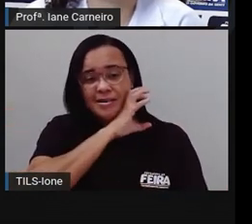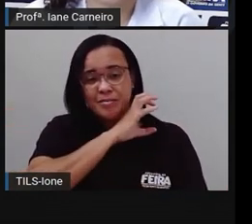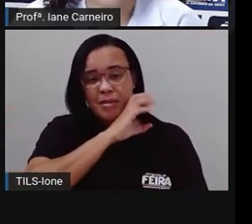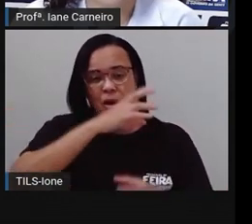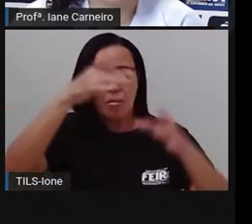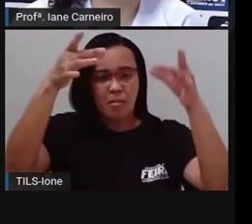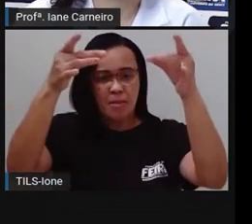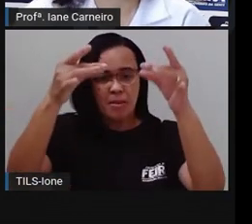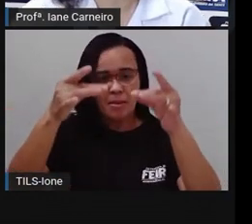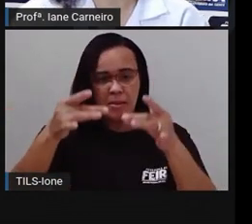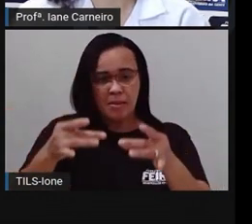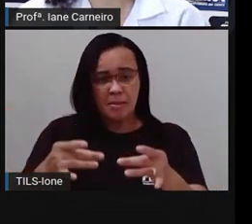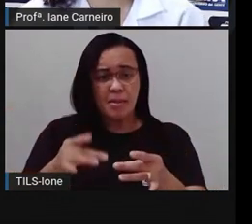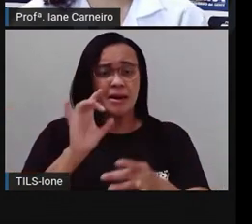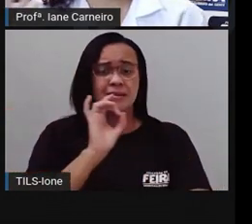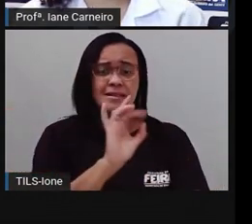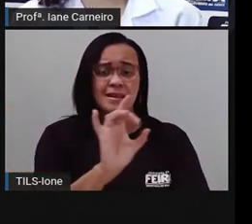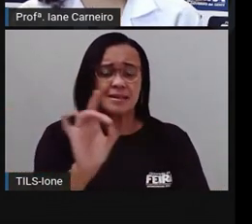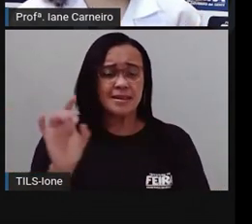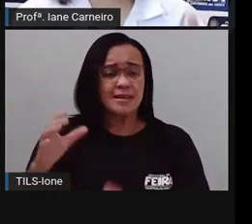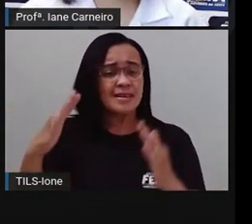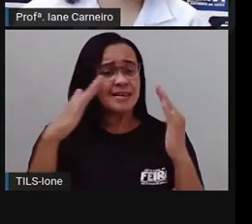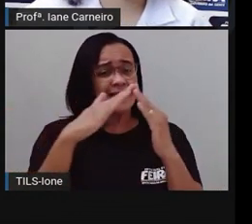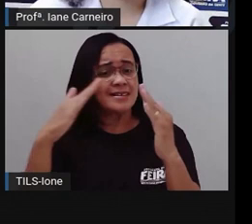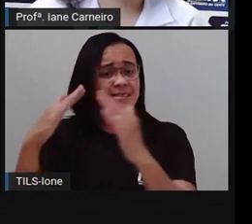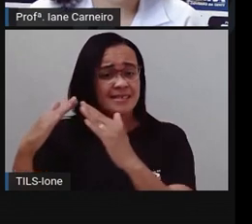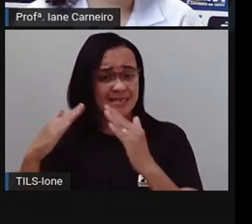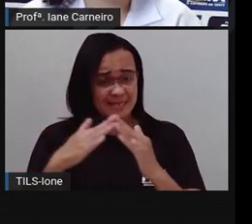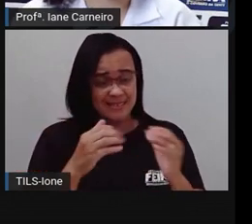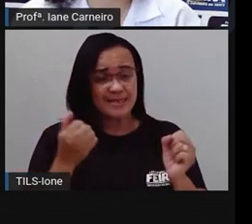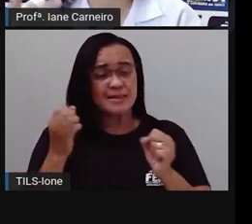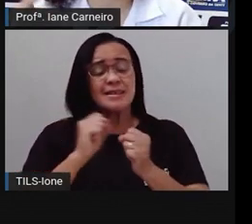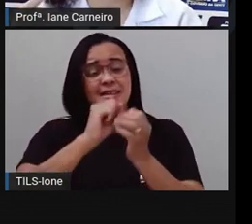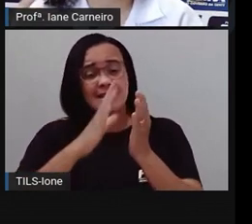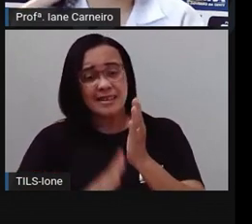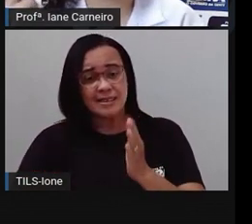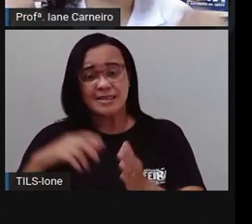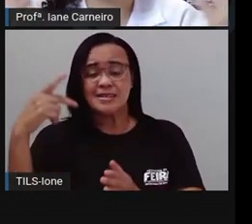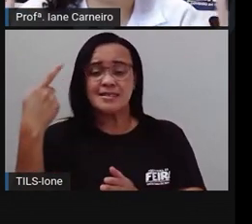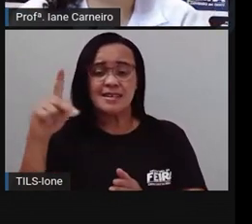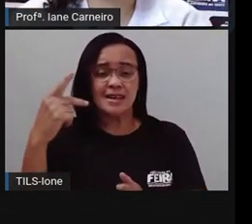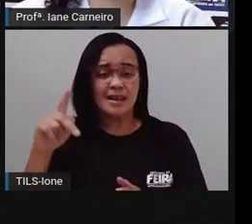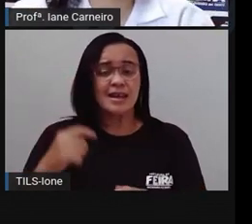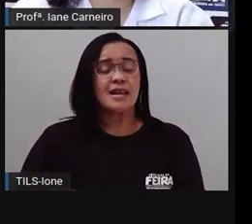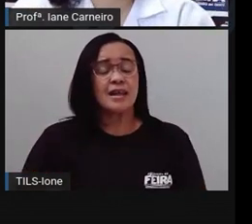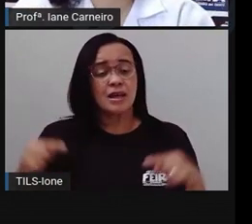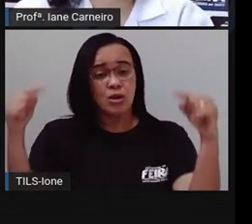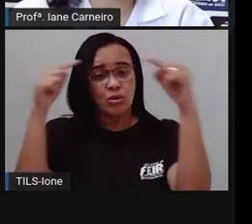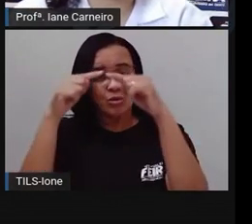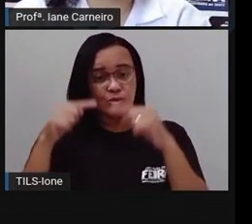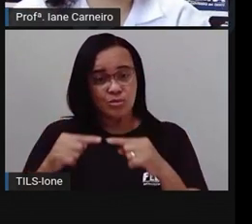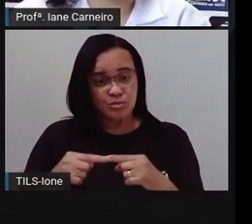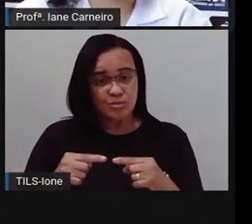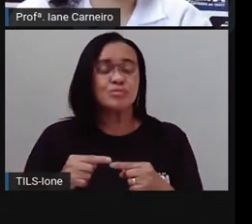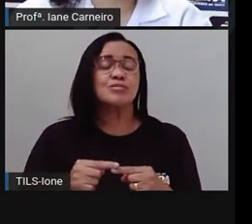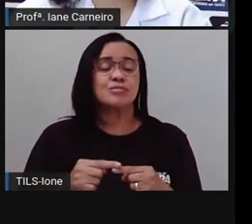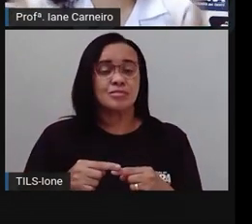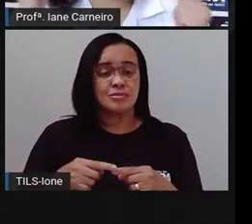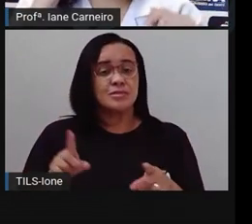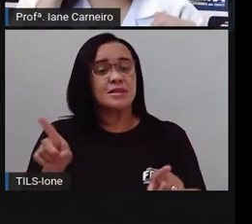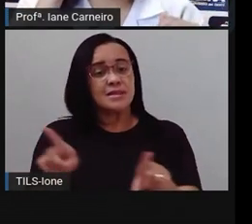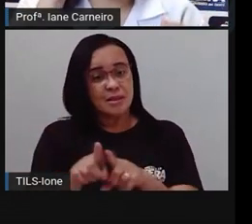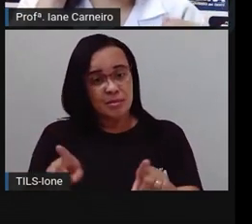das casas. E aí, com base nas características da casa, a gente vai rimando com nomes de animais.